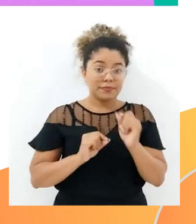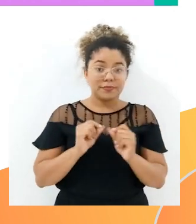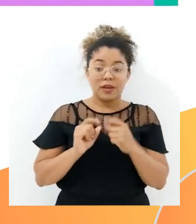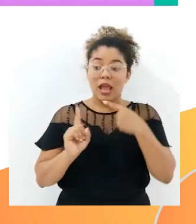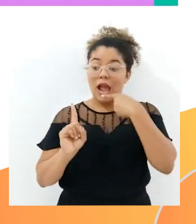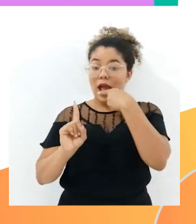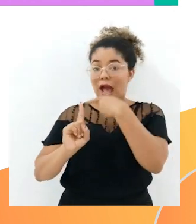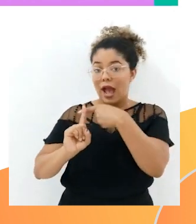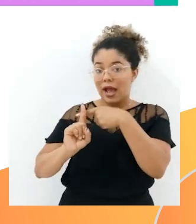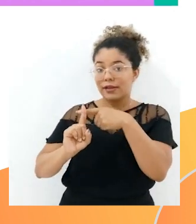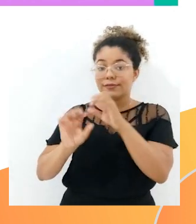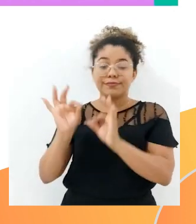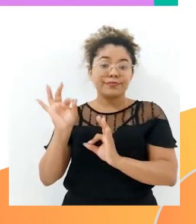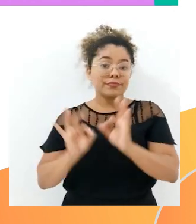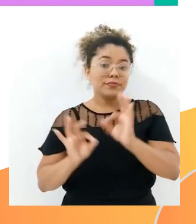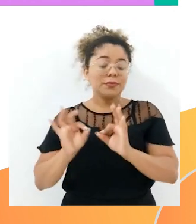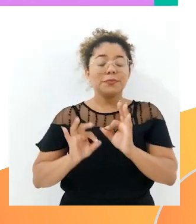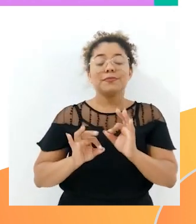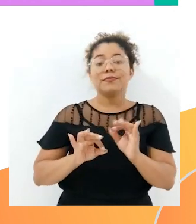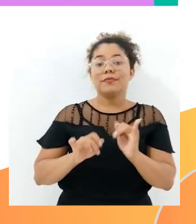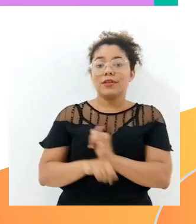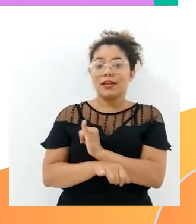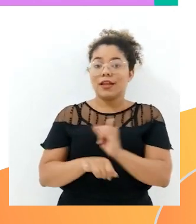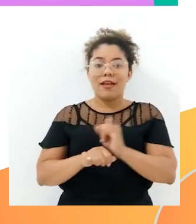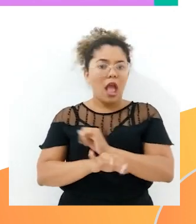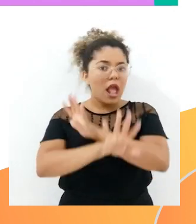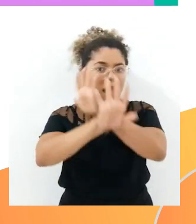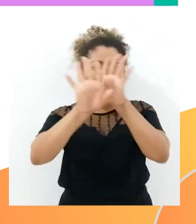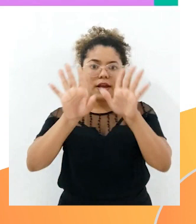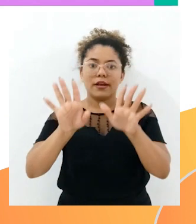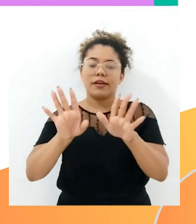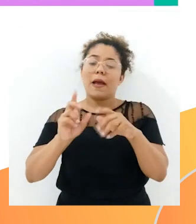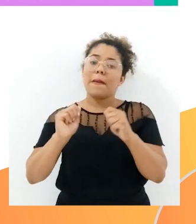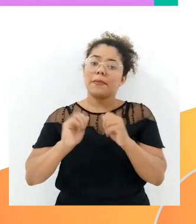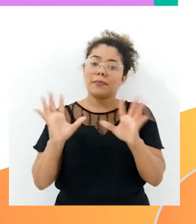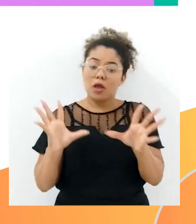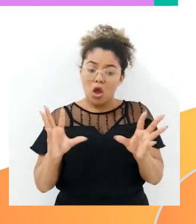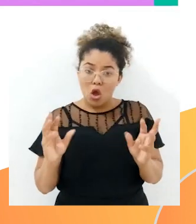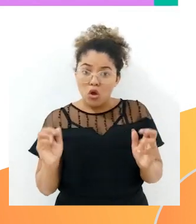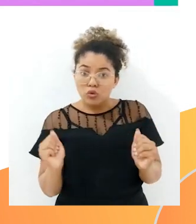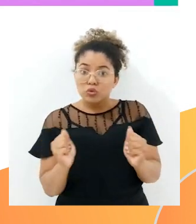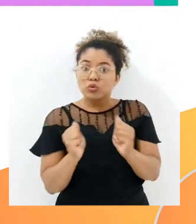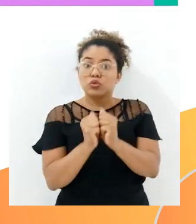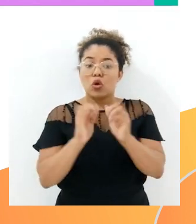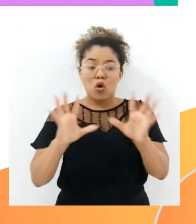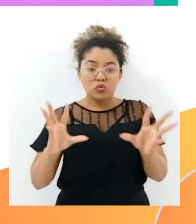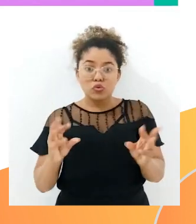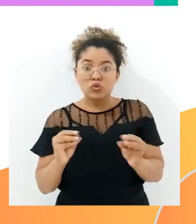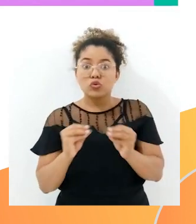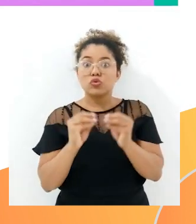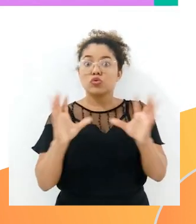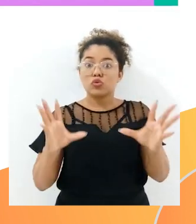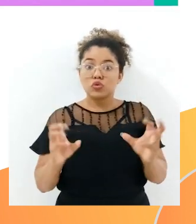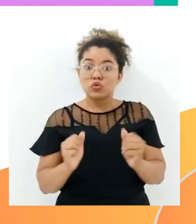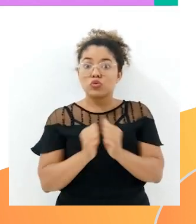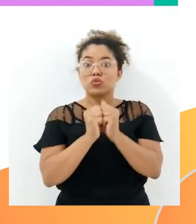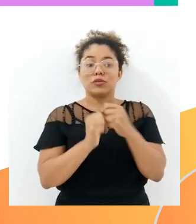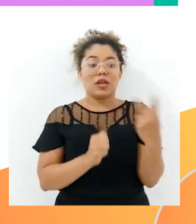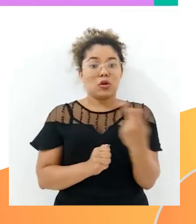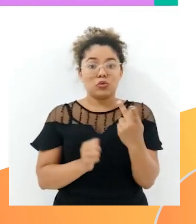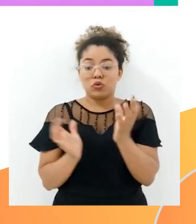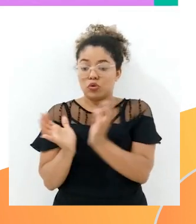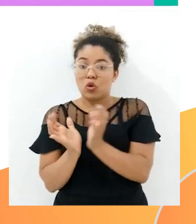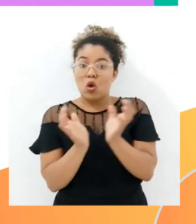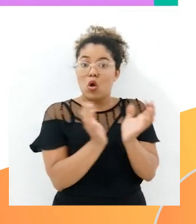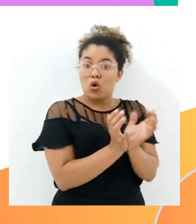adição para resolver esse problema, tá? que nós precisamos juntar duas quantidades, e para isso